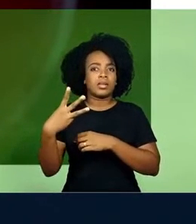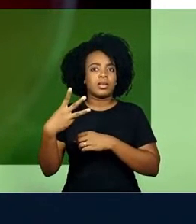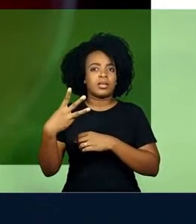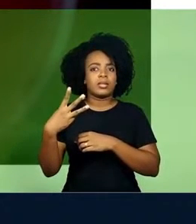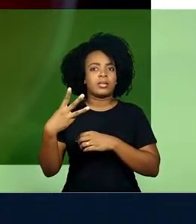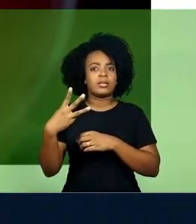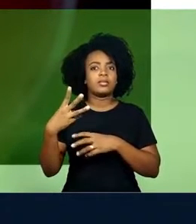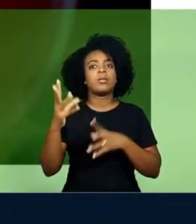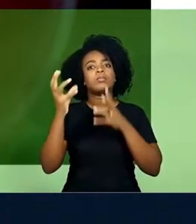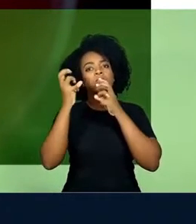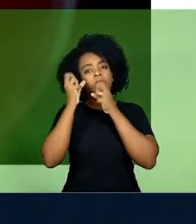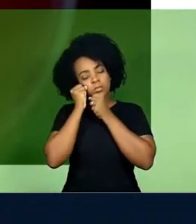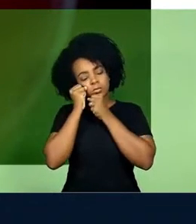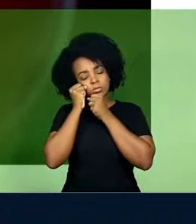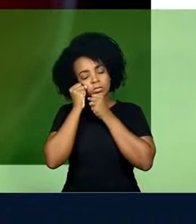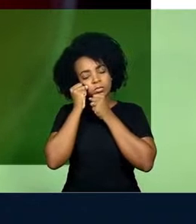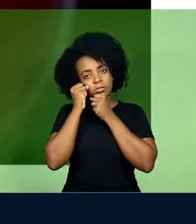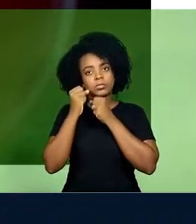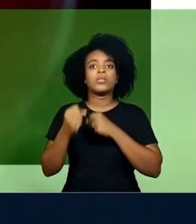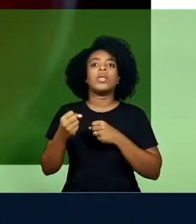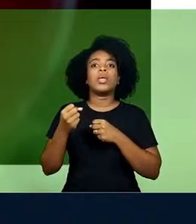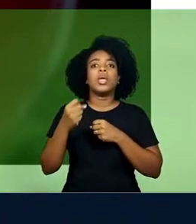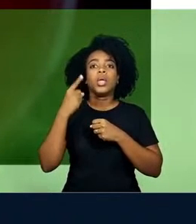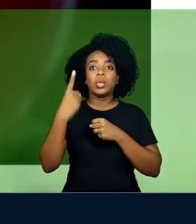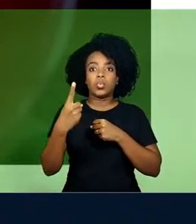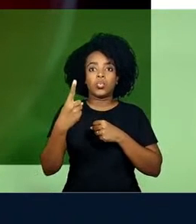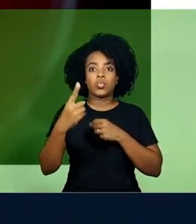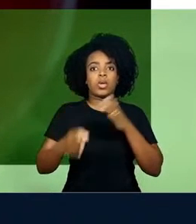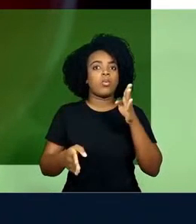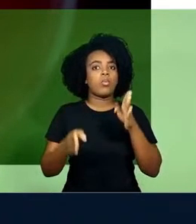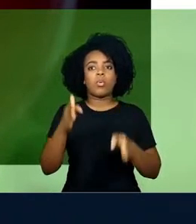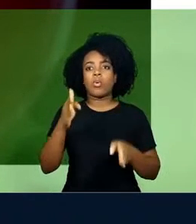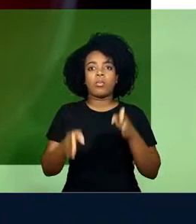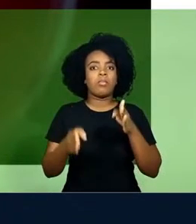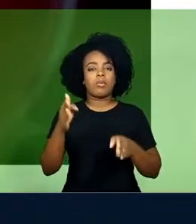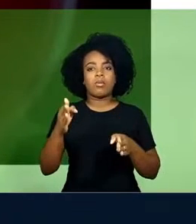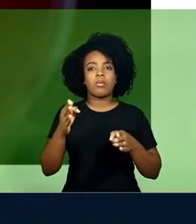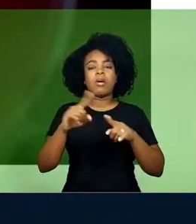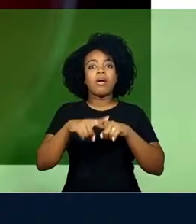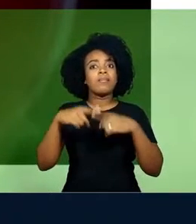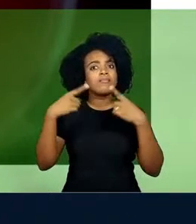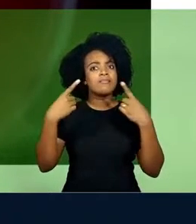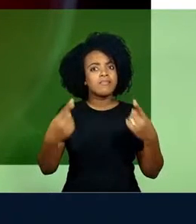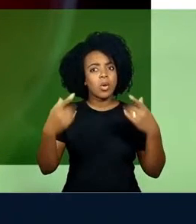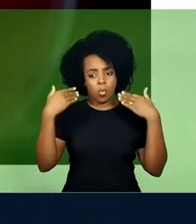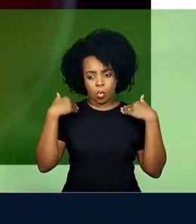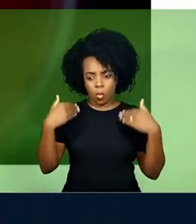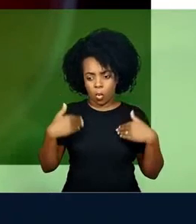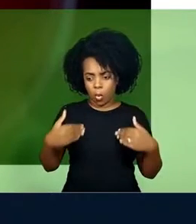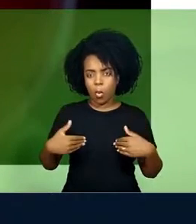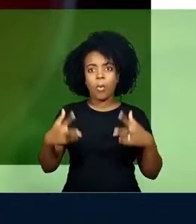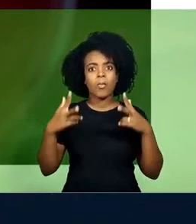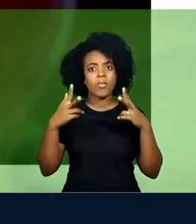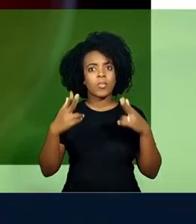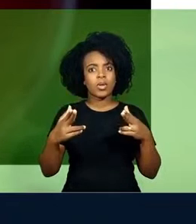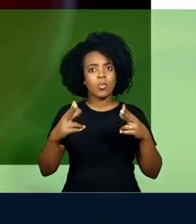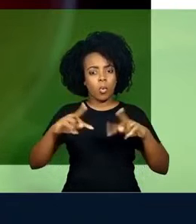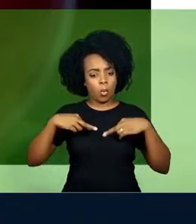na verdade, uma inteligência artificial, ela não tem o formato de um corpo, isso é importante chamar, podemos ver aqui os olhos, que lembram uma espécie